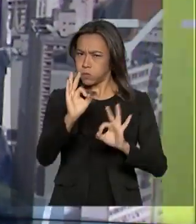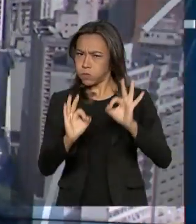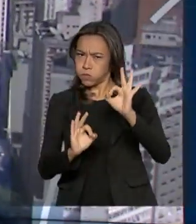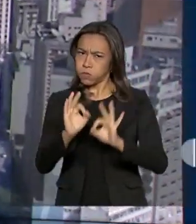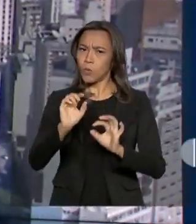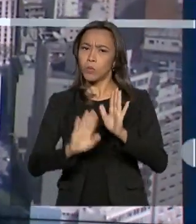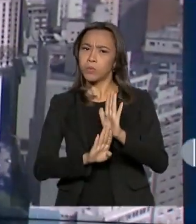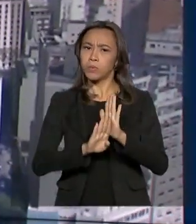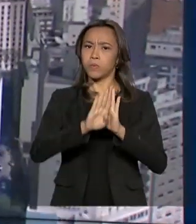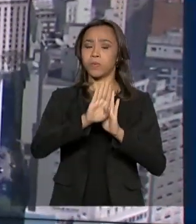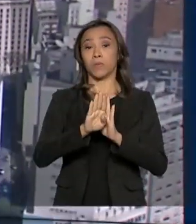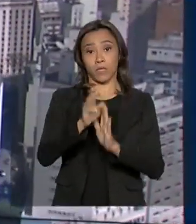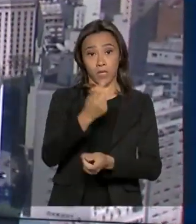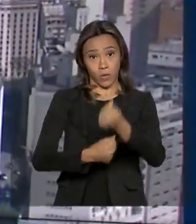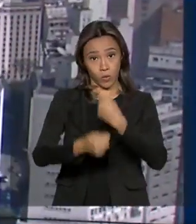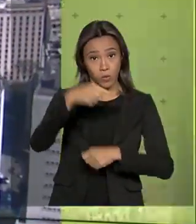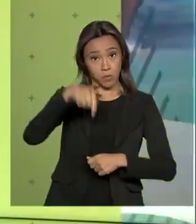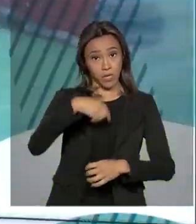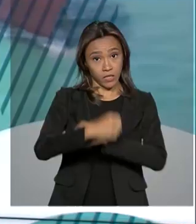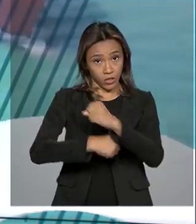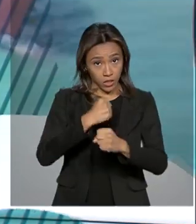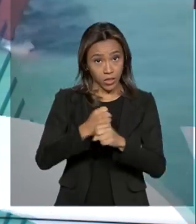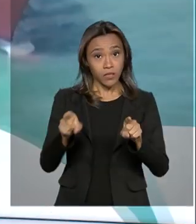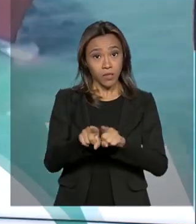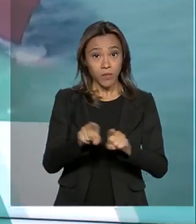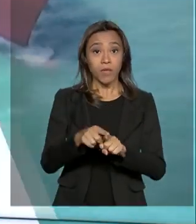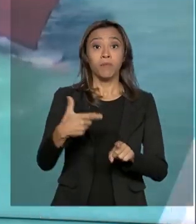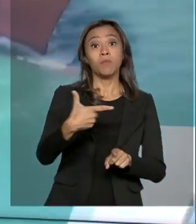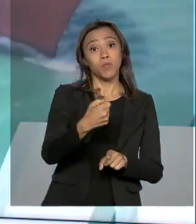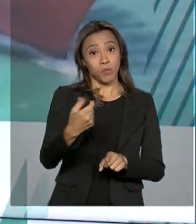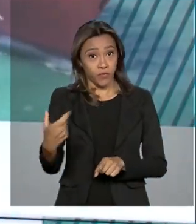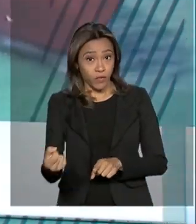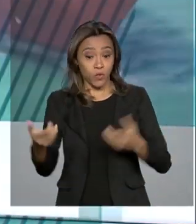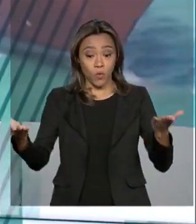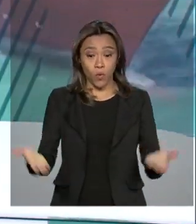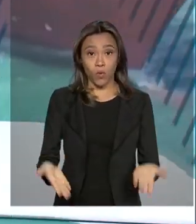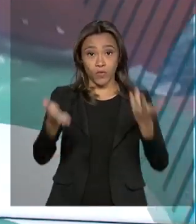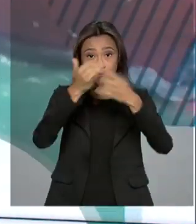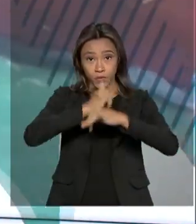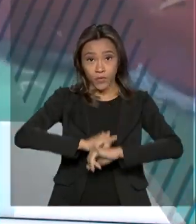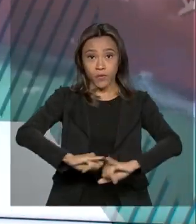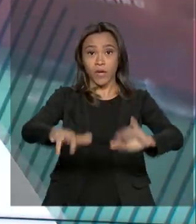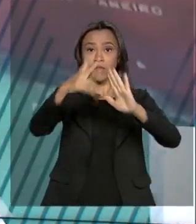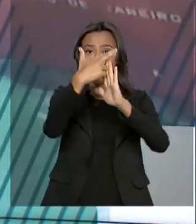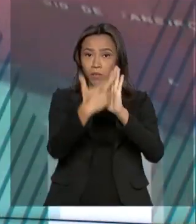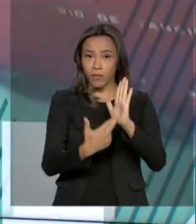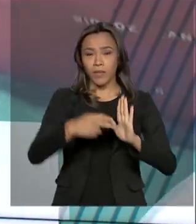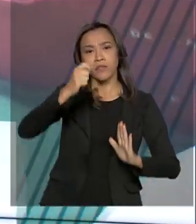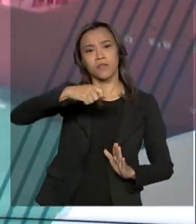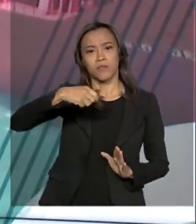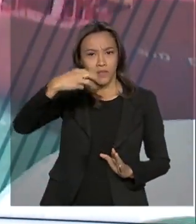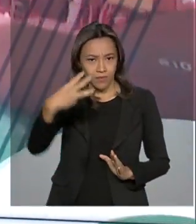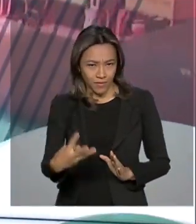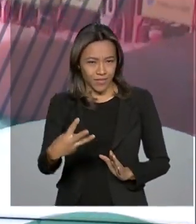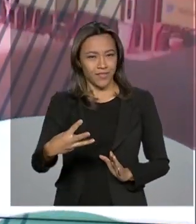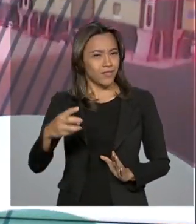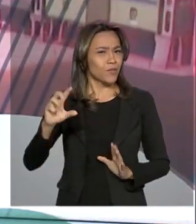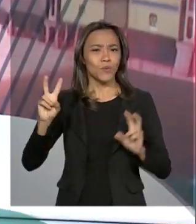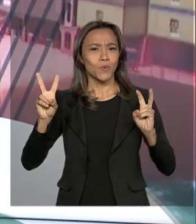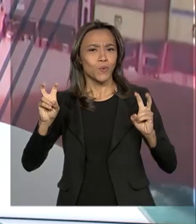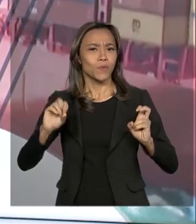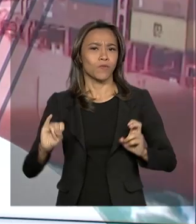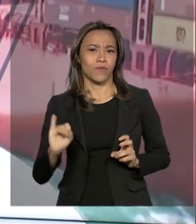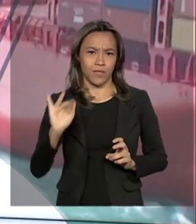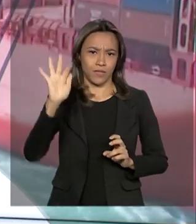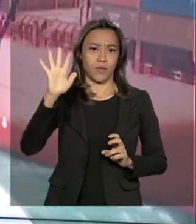neste ano e também em 2020. A informação foi divulgada hoje no relatório trimestral de inflação. A previsão para